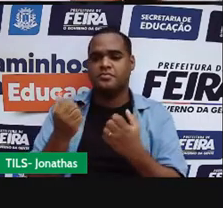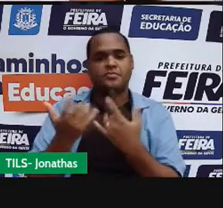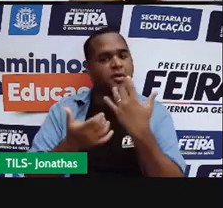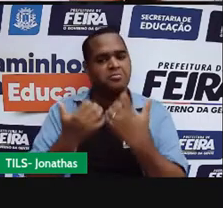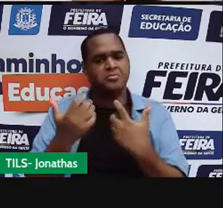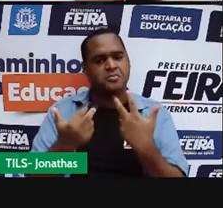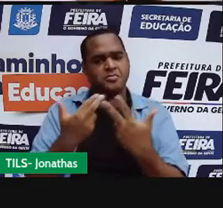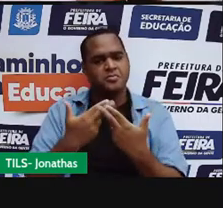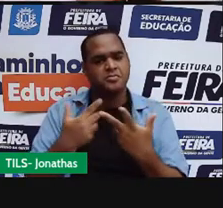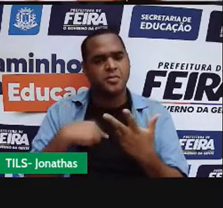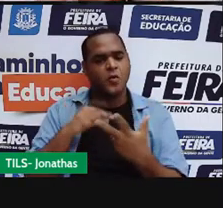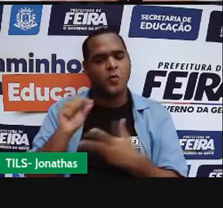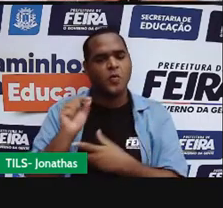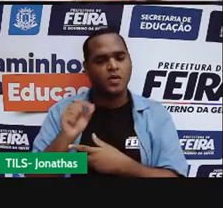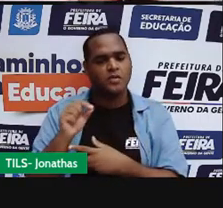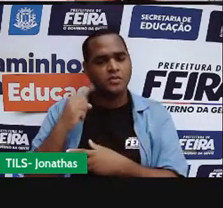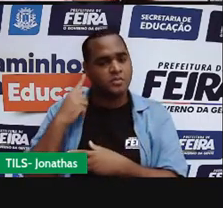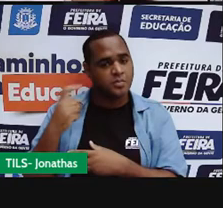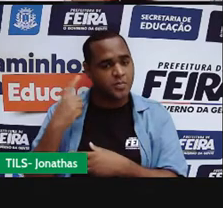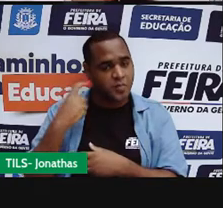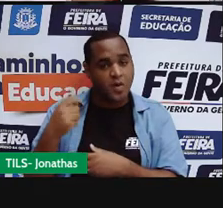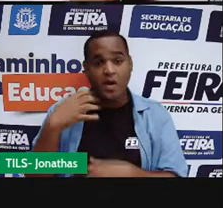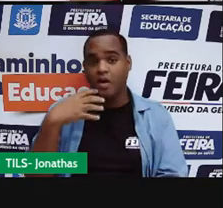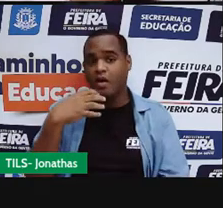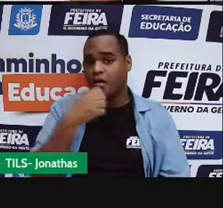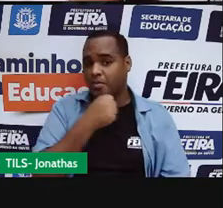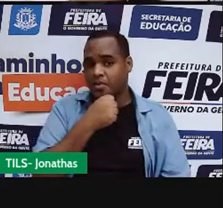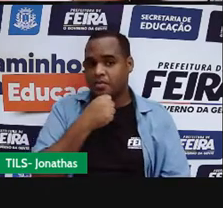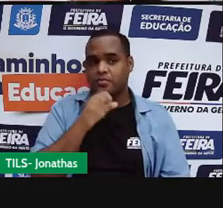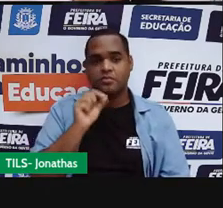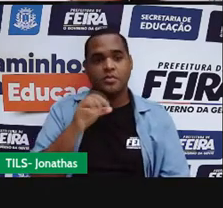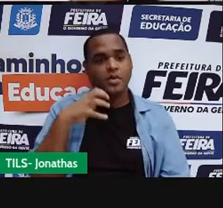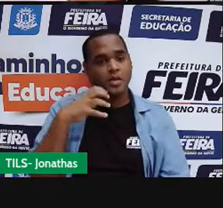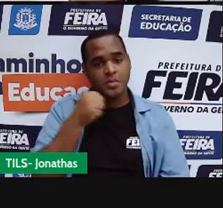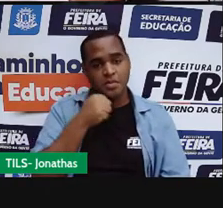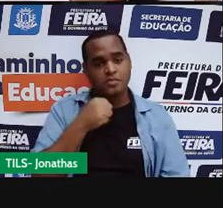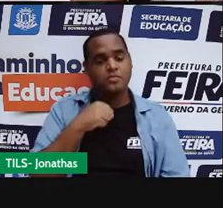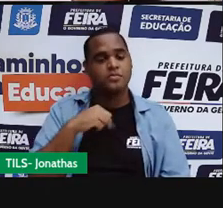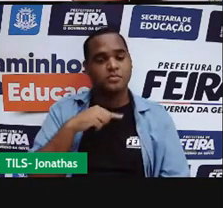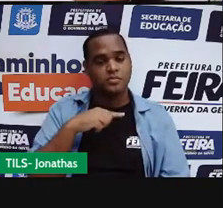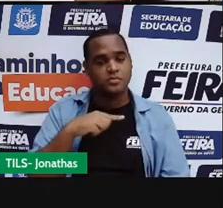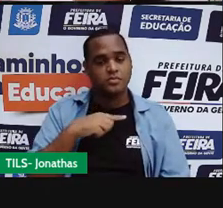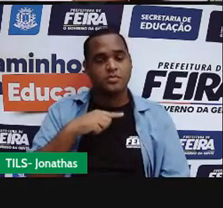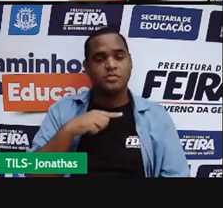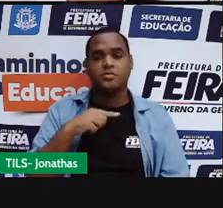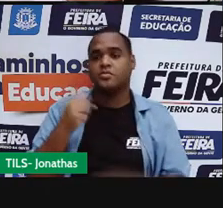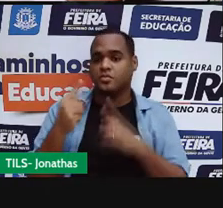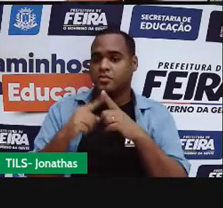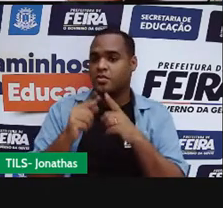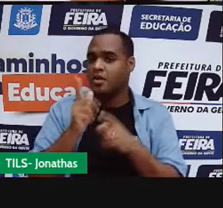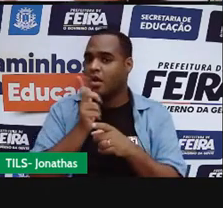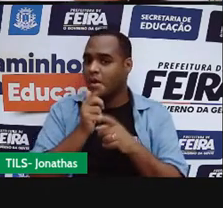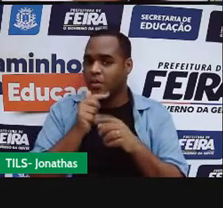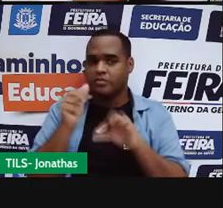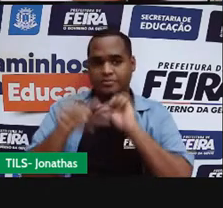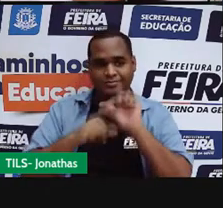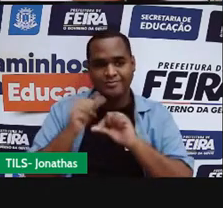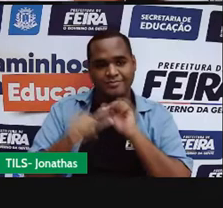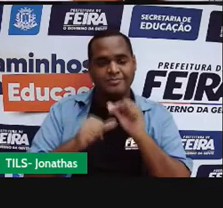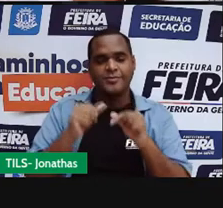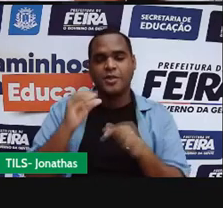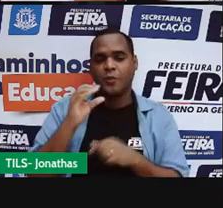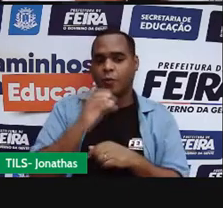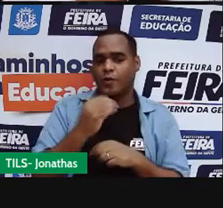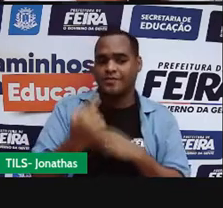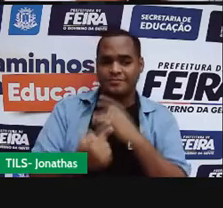Esse barulho está indicando que de forma rápida, muito rápida, passou do estado líquido para o estado gasoso. Então nesse caso a